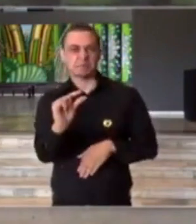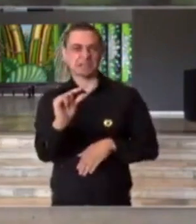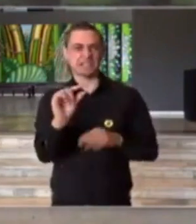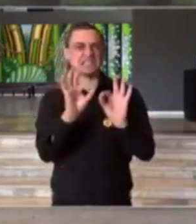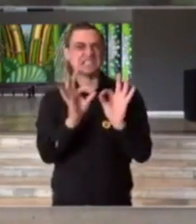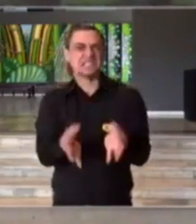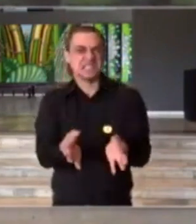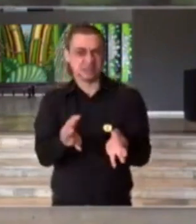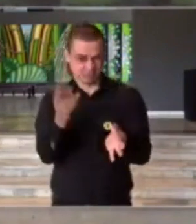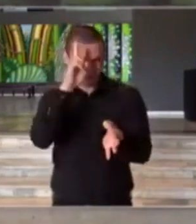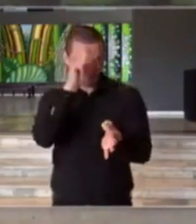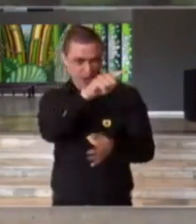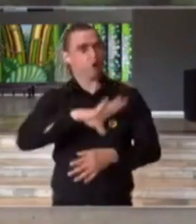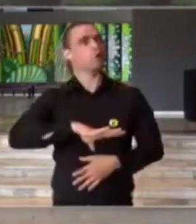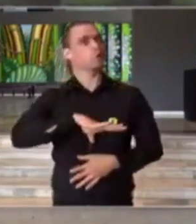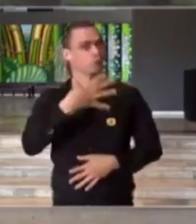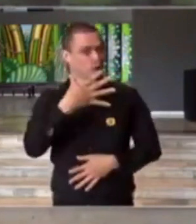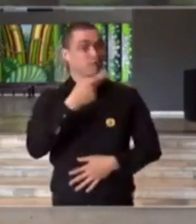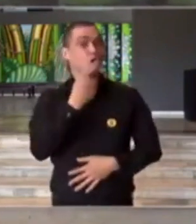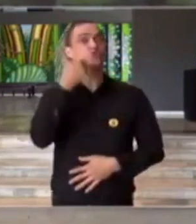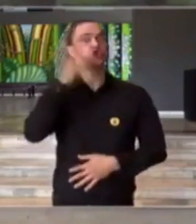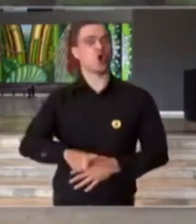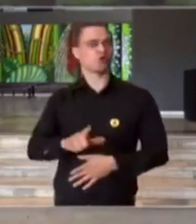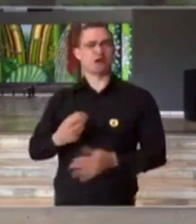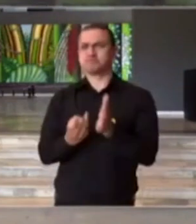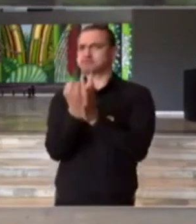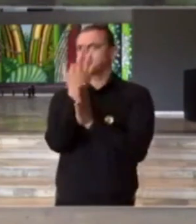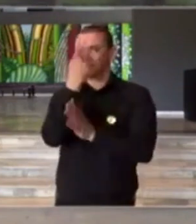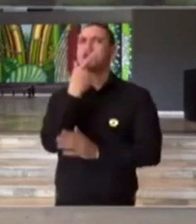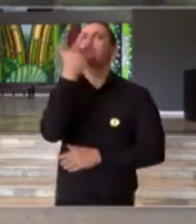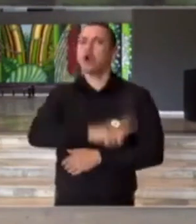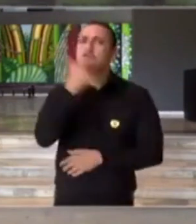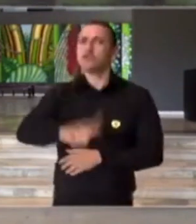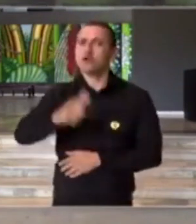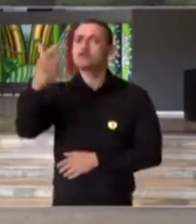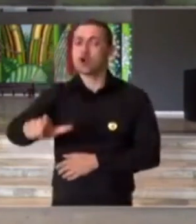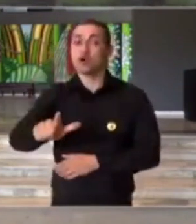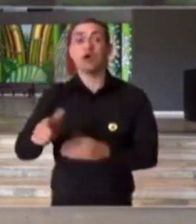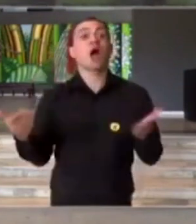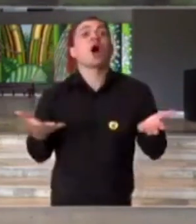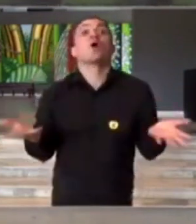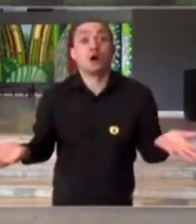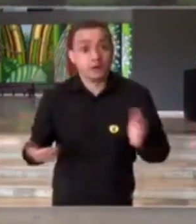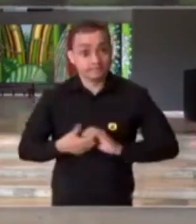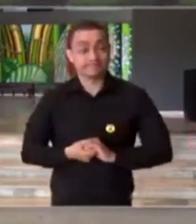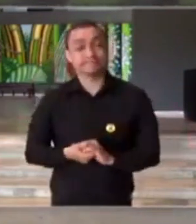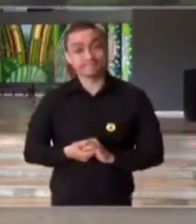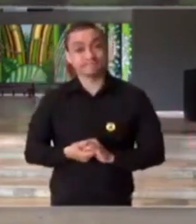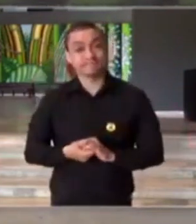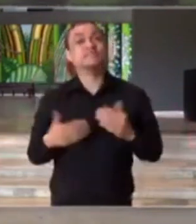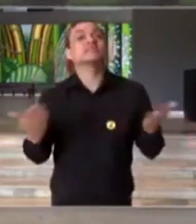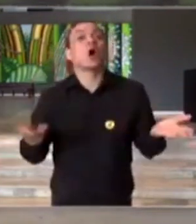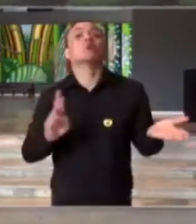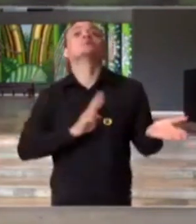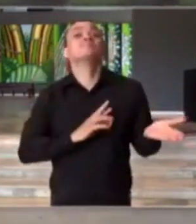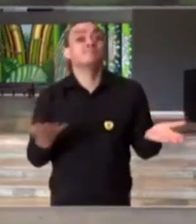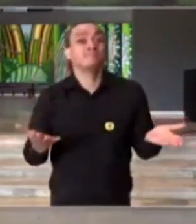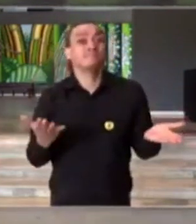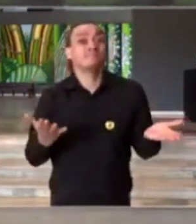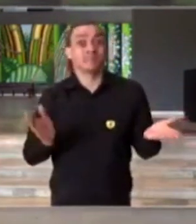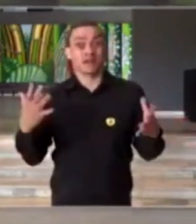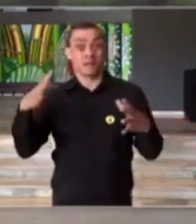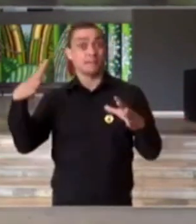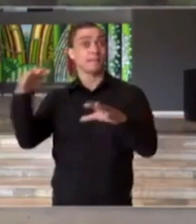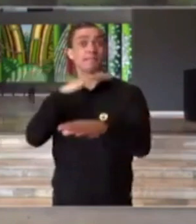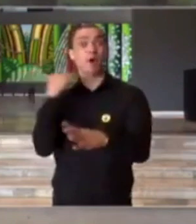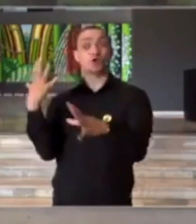Teve a coragem de reafirmar isso várias vezes. E agora, presidente? Diante de mais de 5 mil